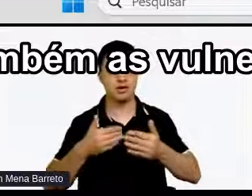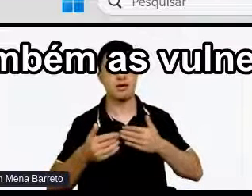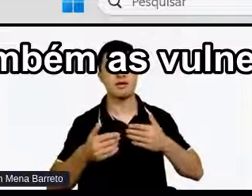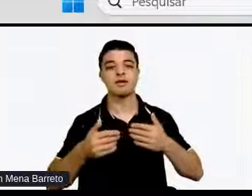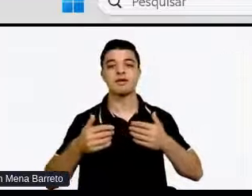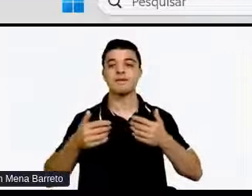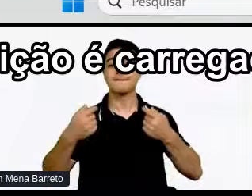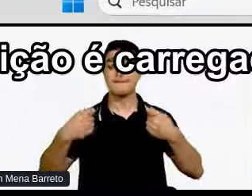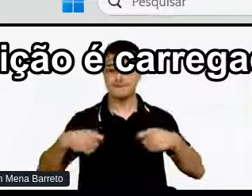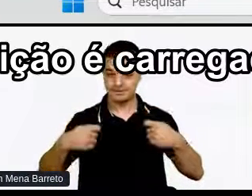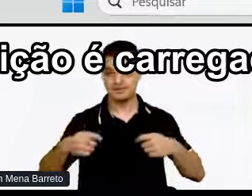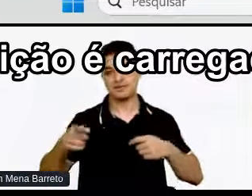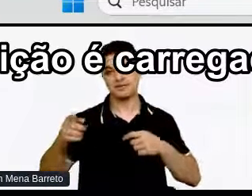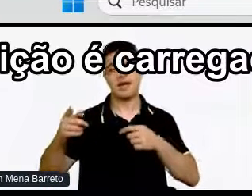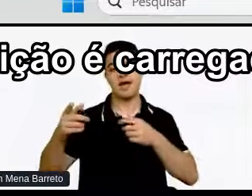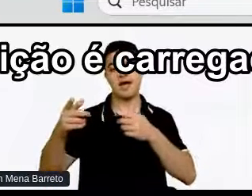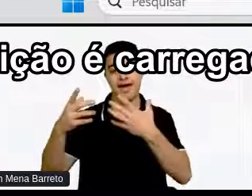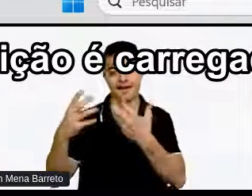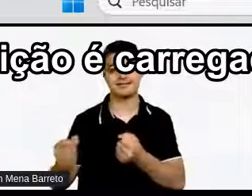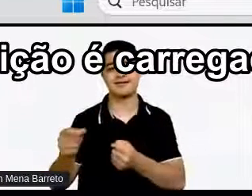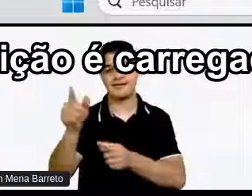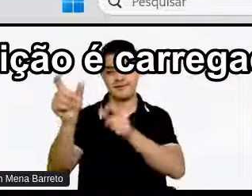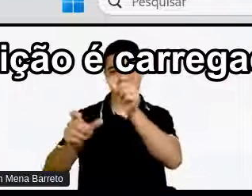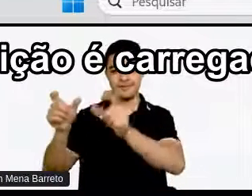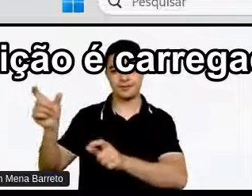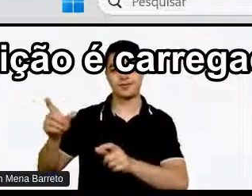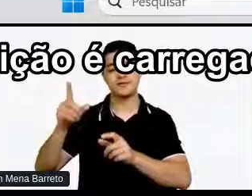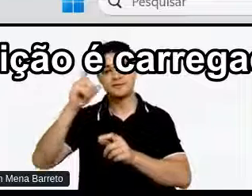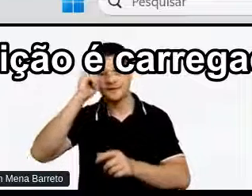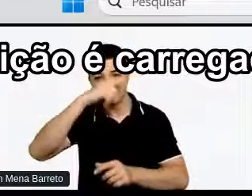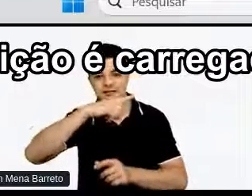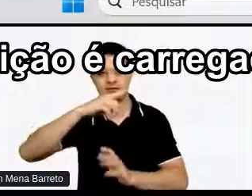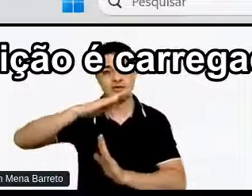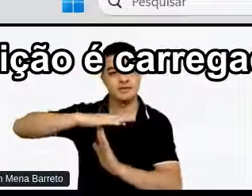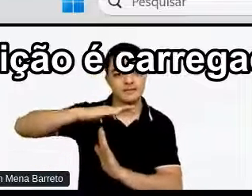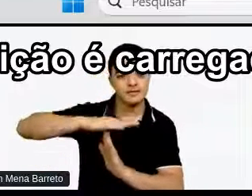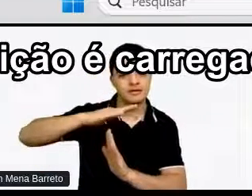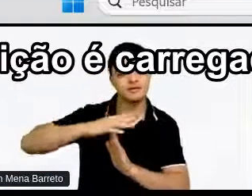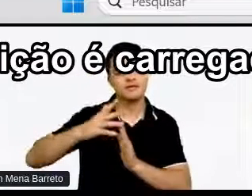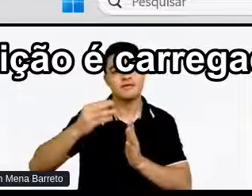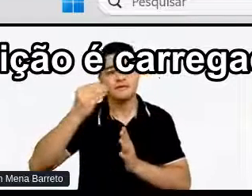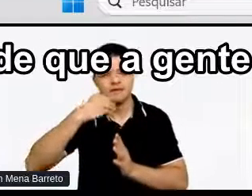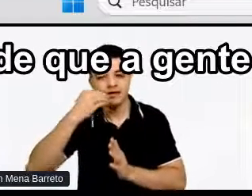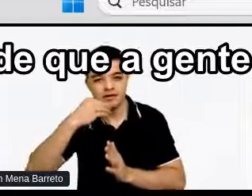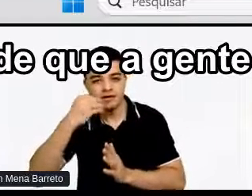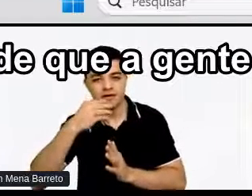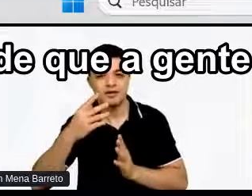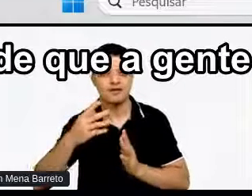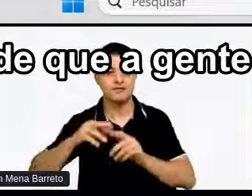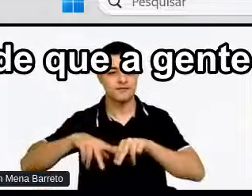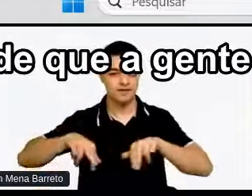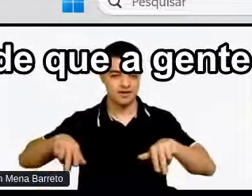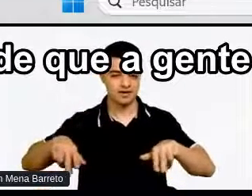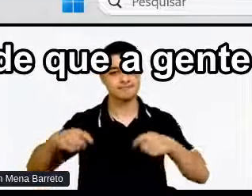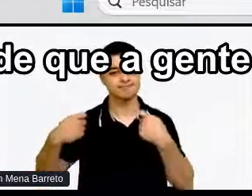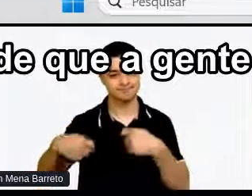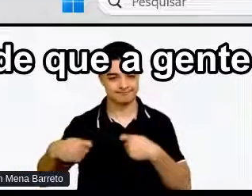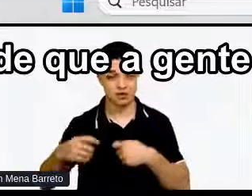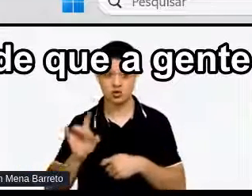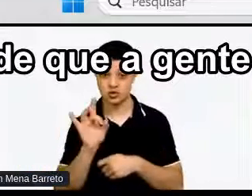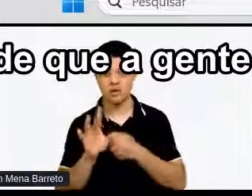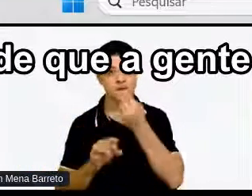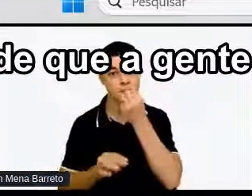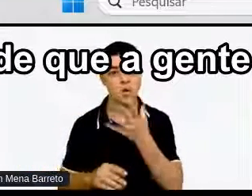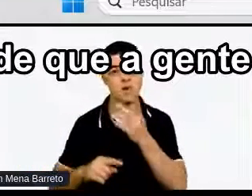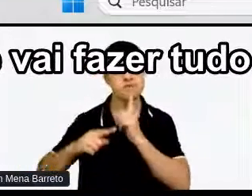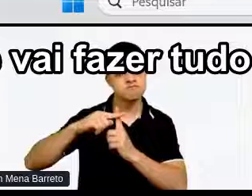fragilidades Nem toda condição É carregada Do glamour Das facilidades Das vantagens De que a gente Sempre